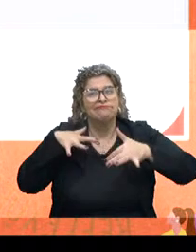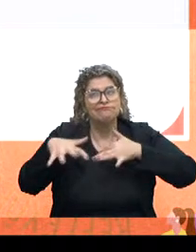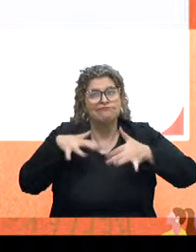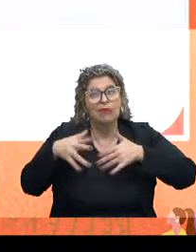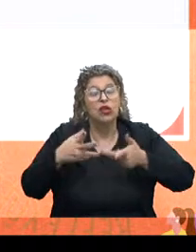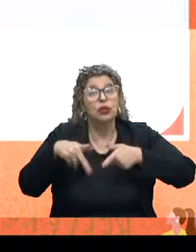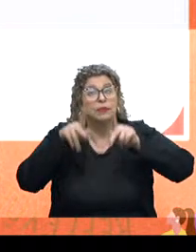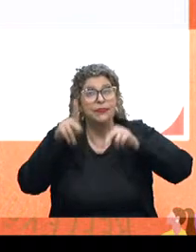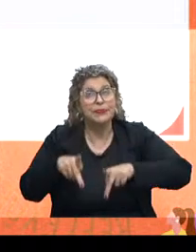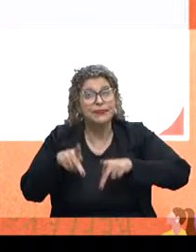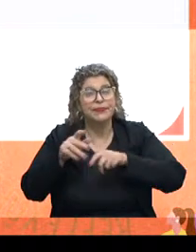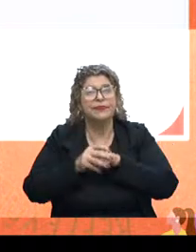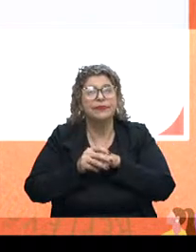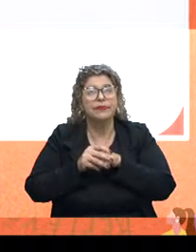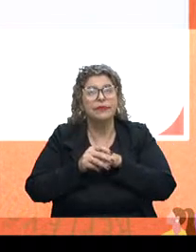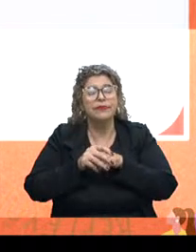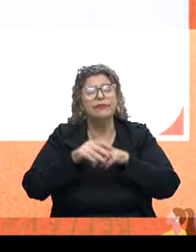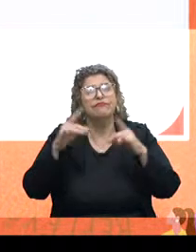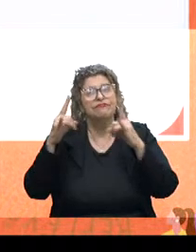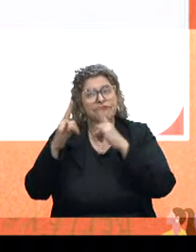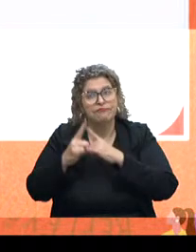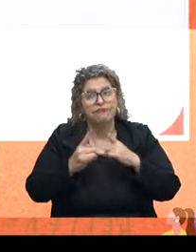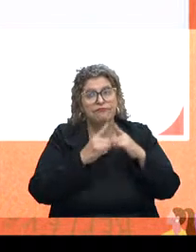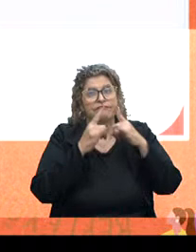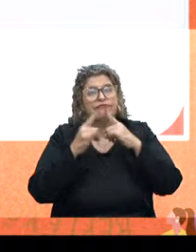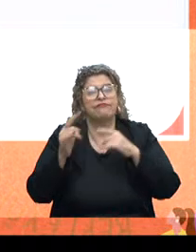de pessoas, de entidades,